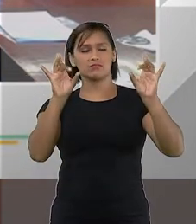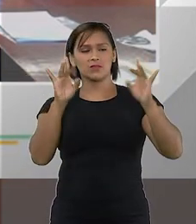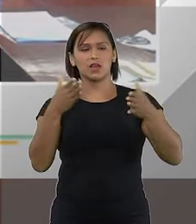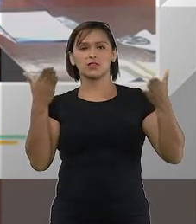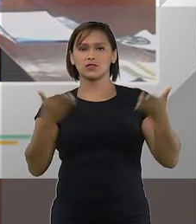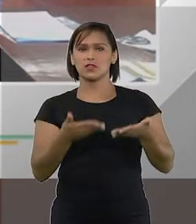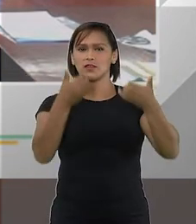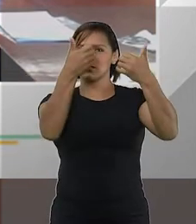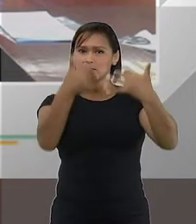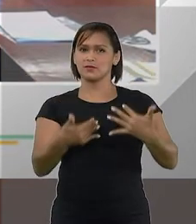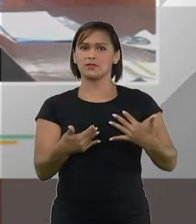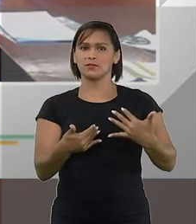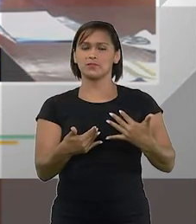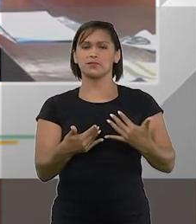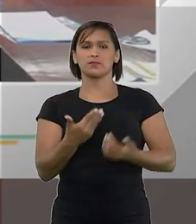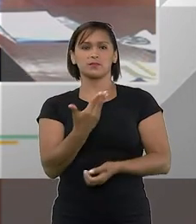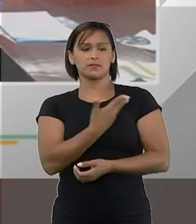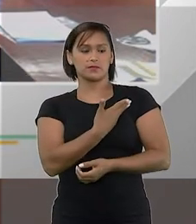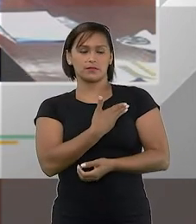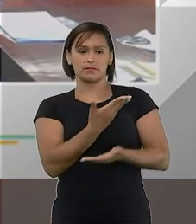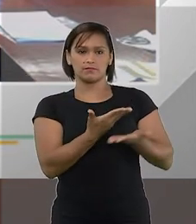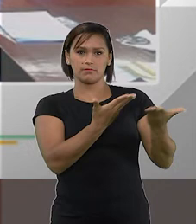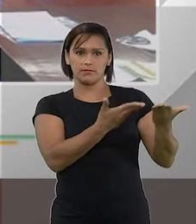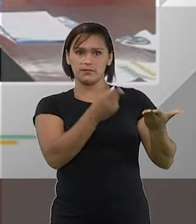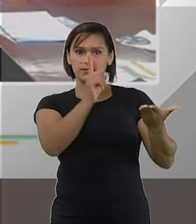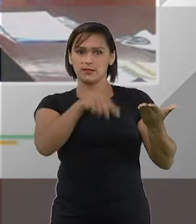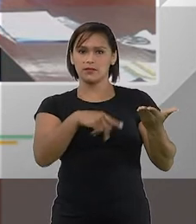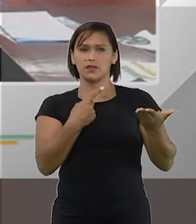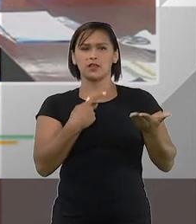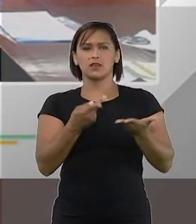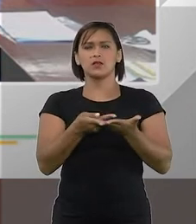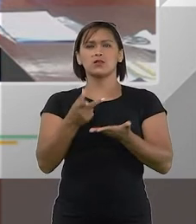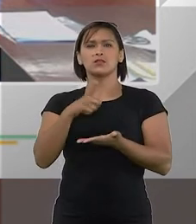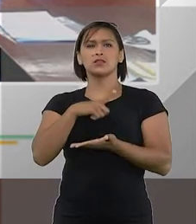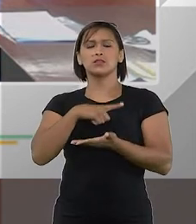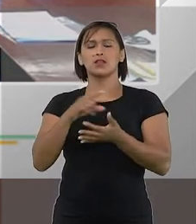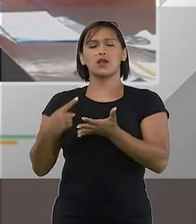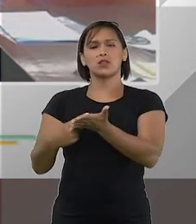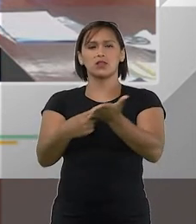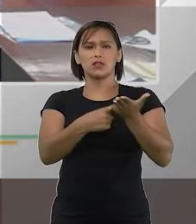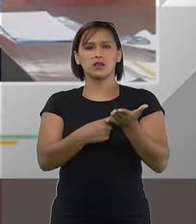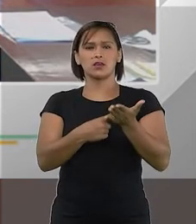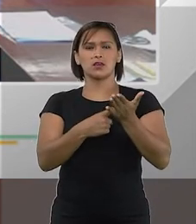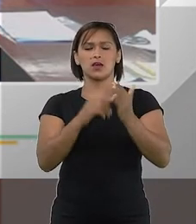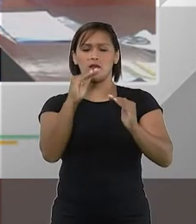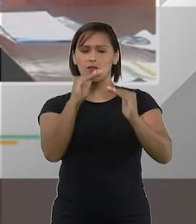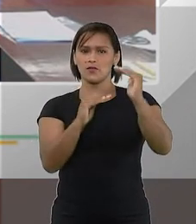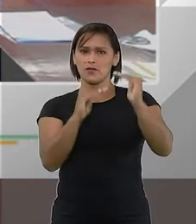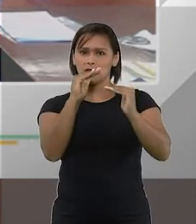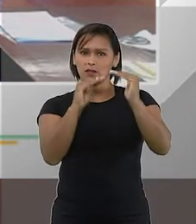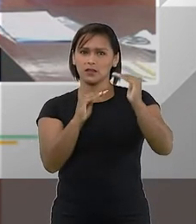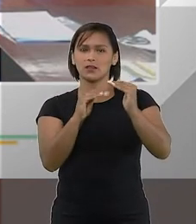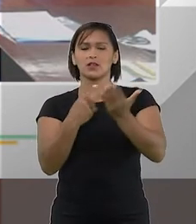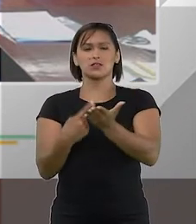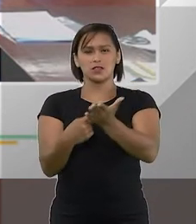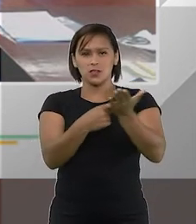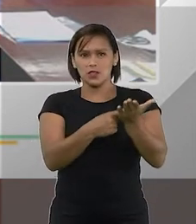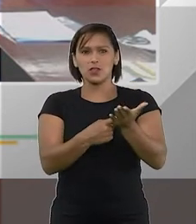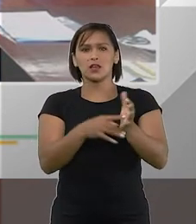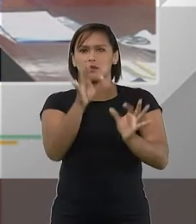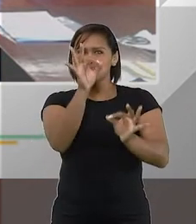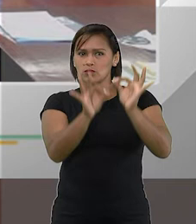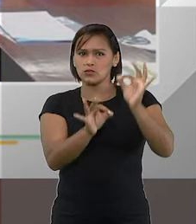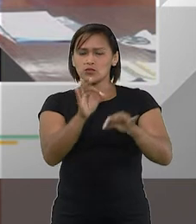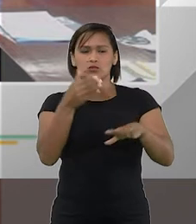já destacado aqui pelo colega. Se nós temos negociações equilibradas, nós temos negociações